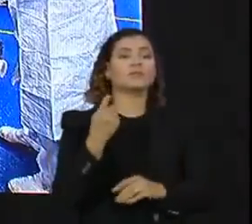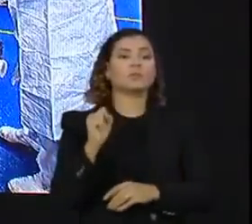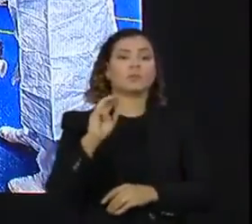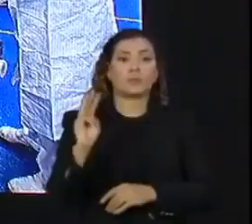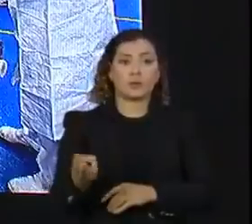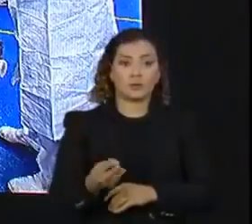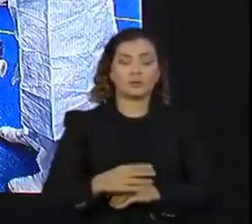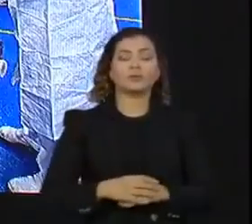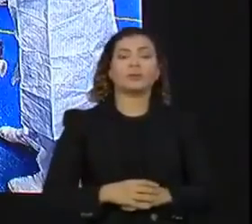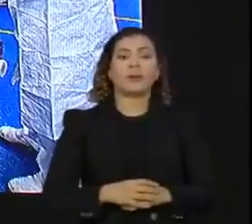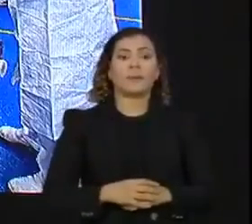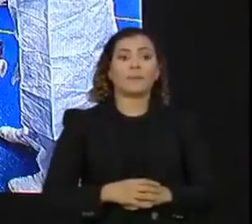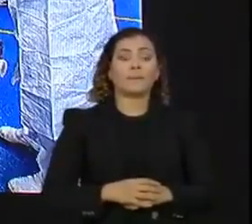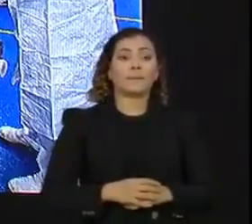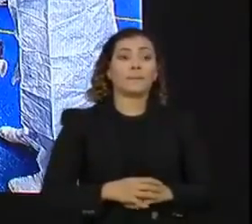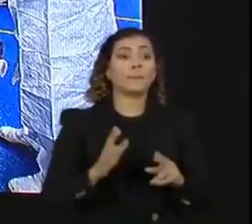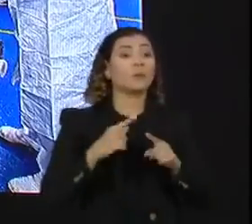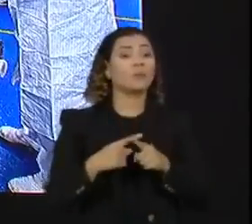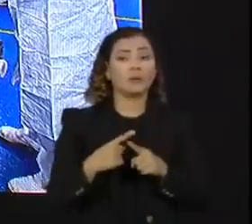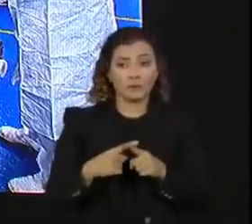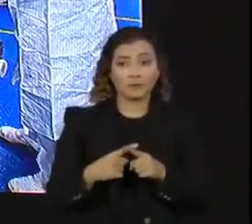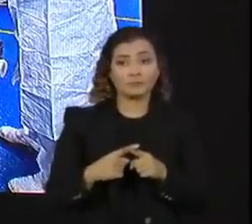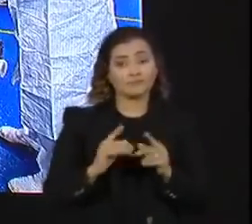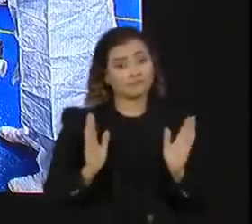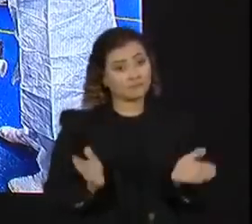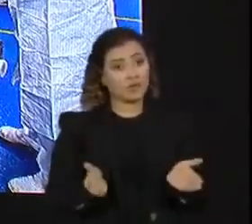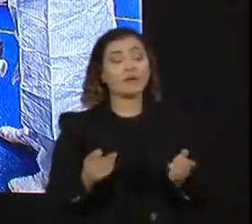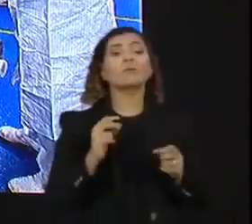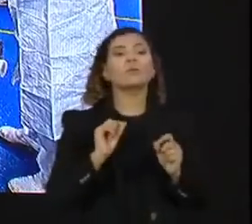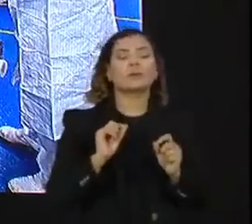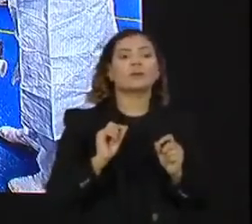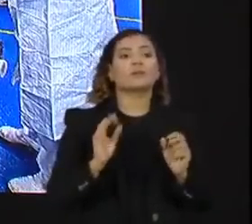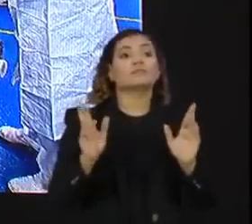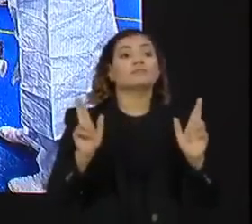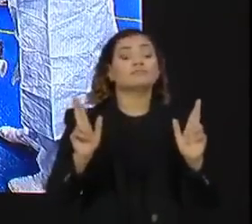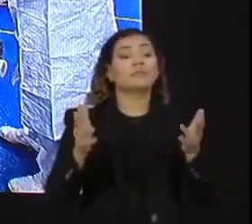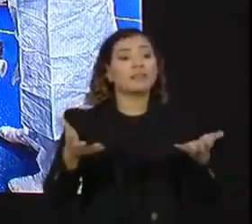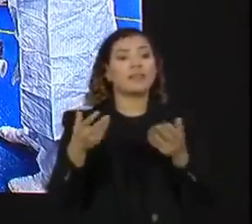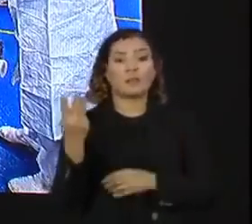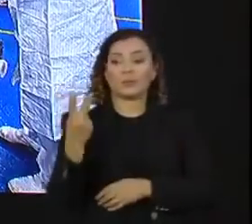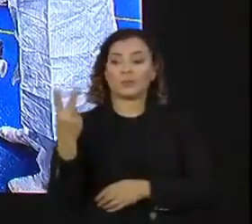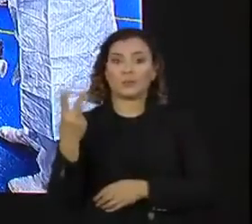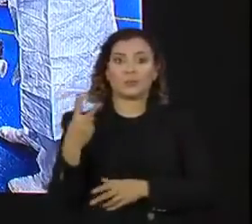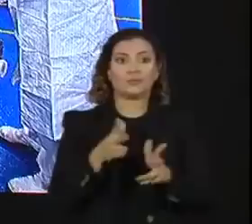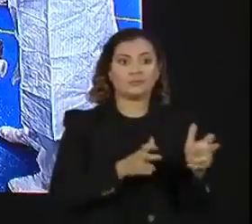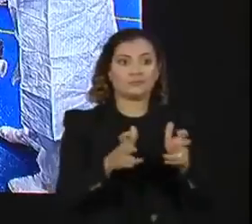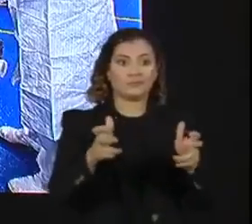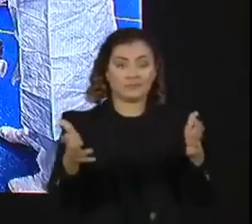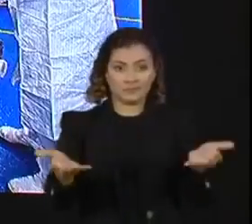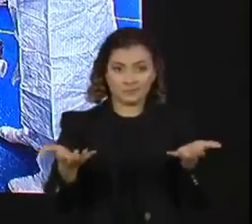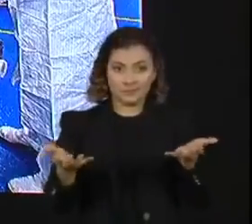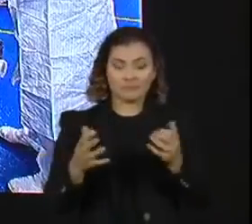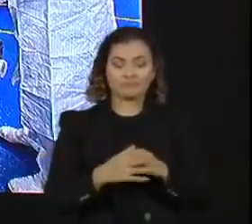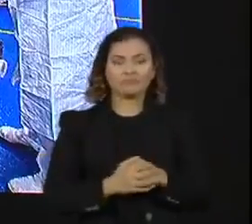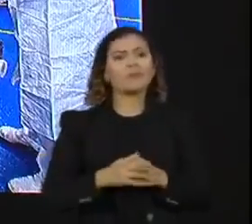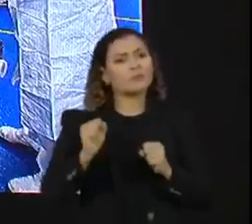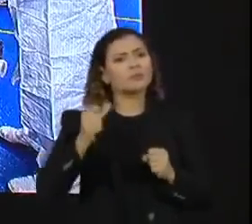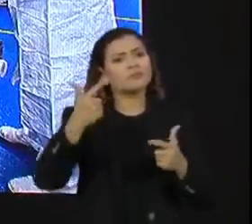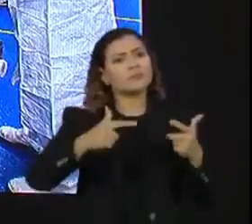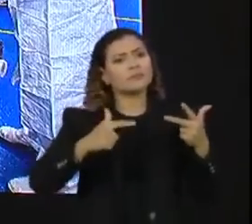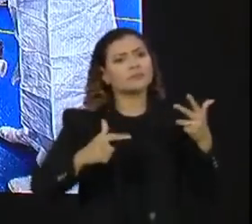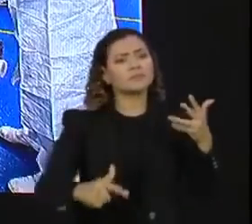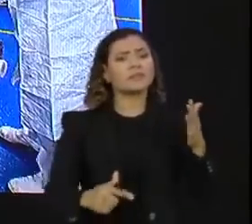milhões. Minimamente por quê? Porque nós estamos na perspectiva de ter duas doses por ovo. Podemos ter mais.